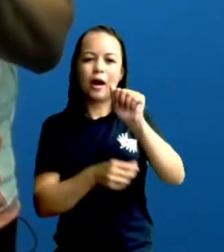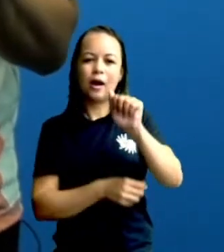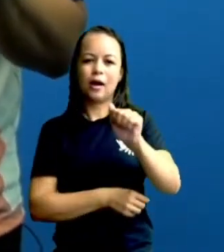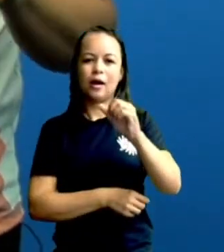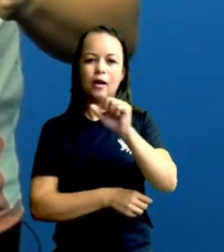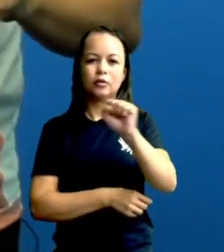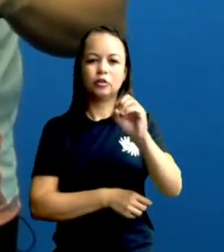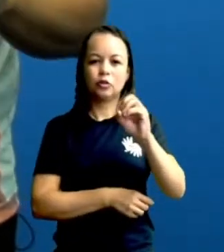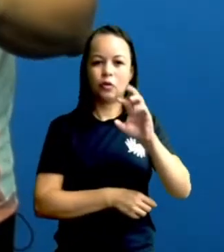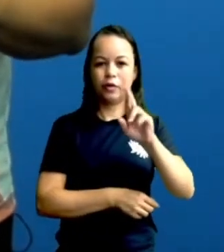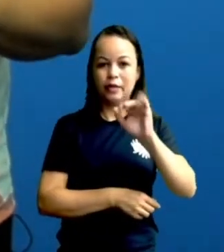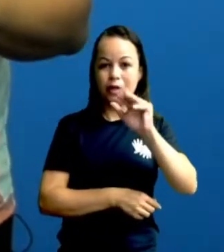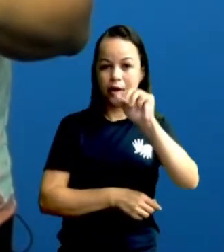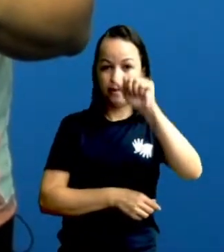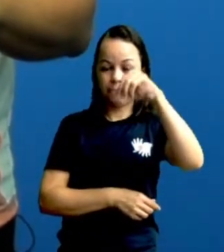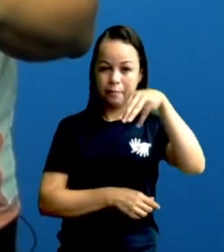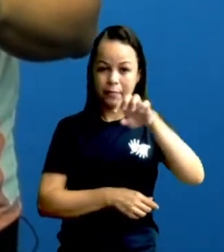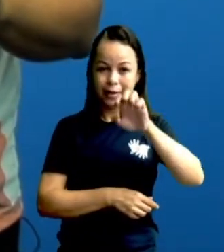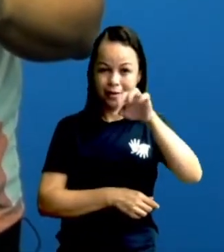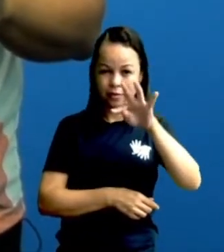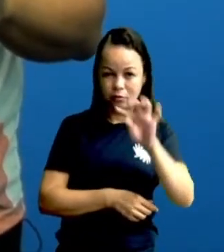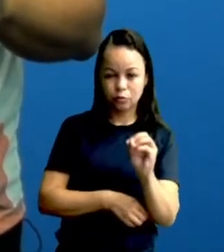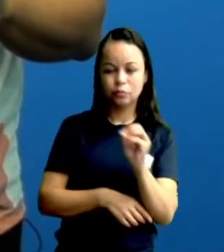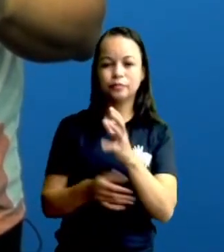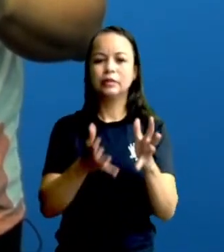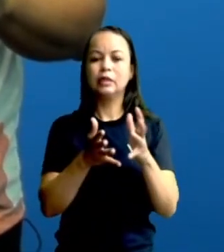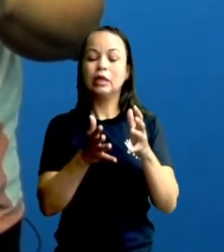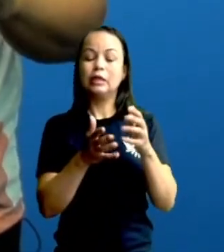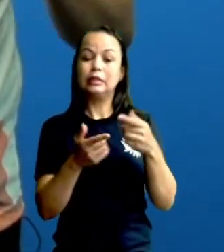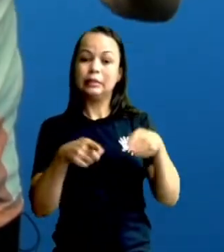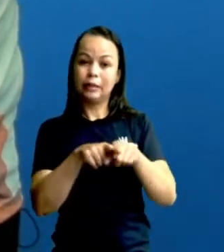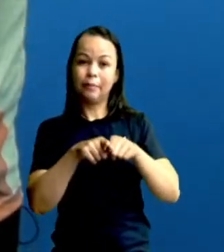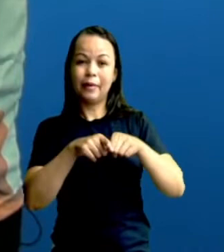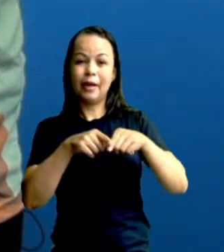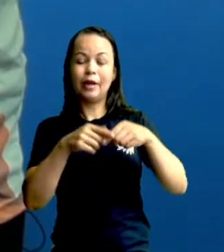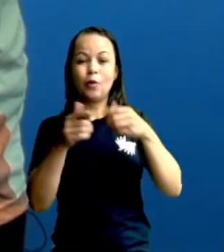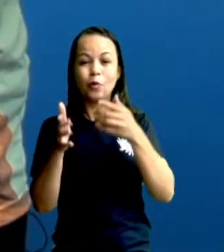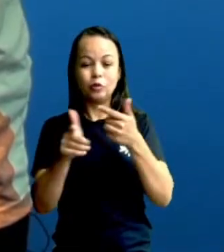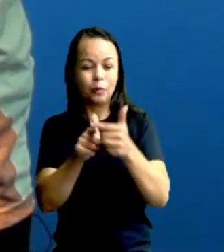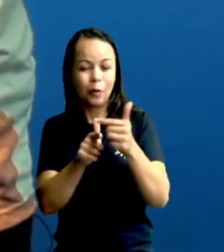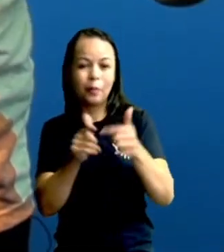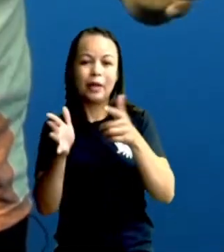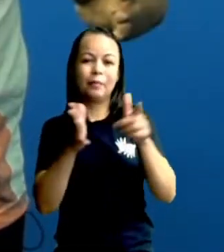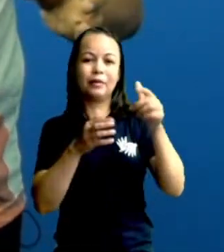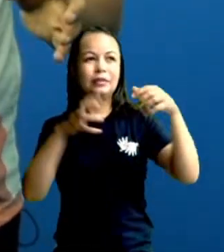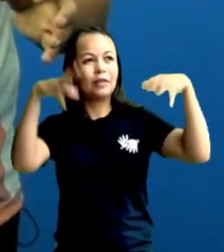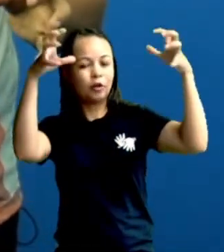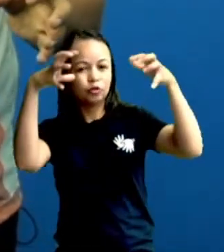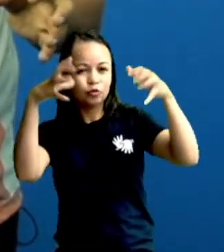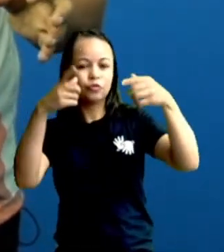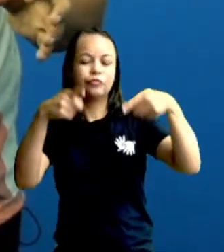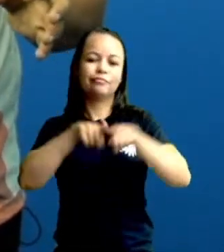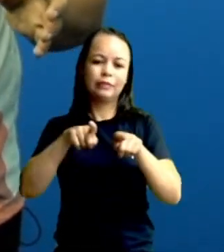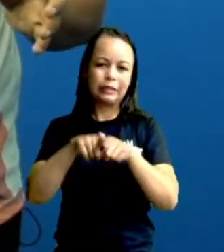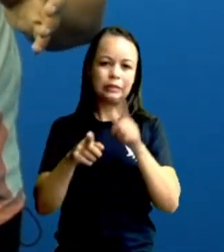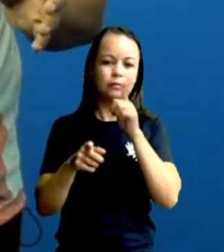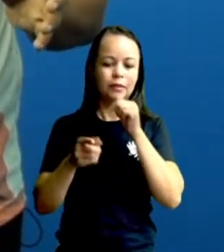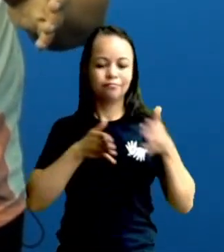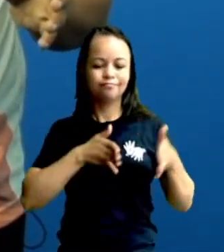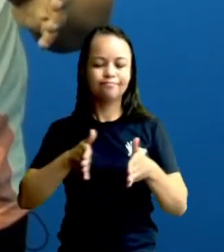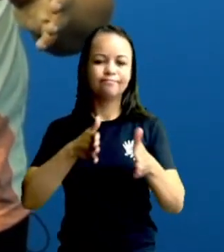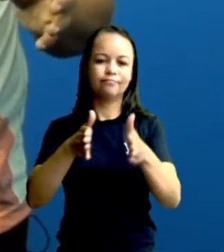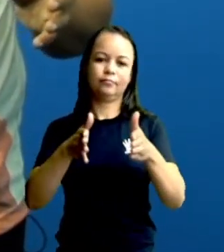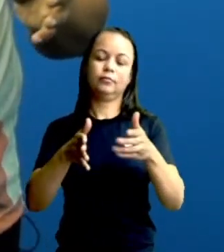a poderia falar. A gente falou aqui do processo, por exemplo, do comprometimento da chuva, comprometimento dos rios, o próprio